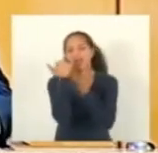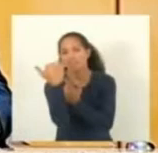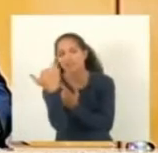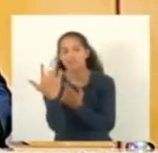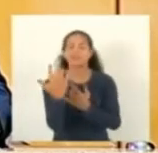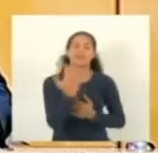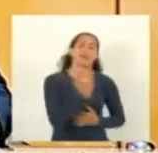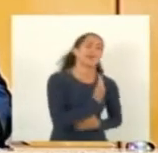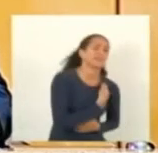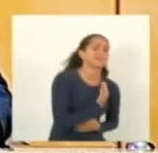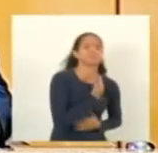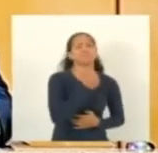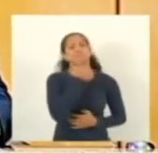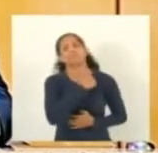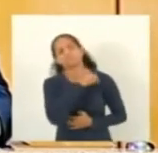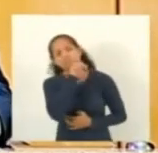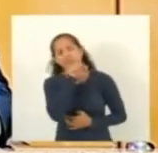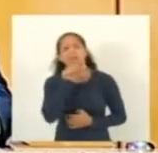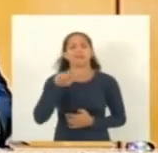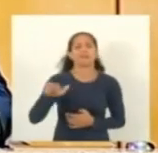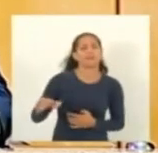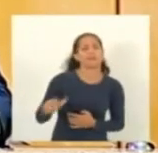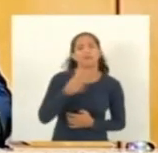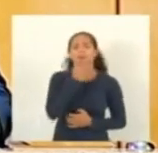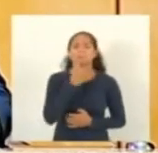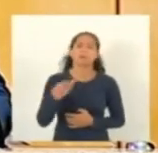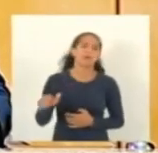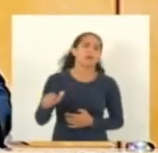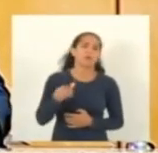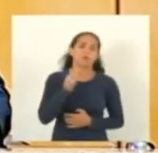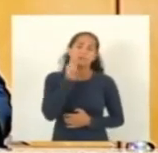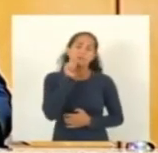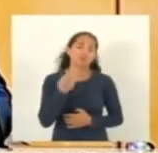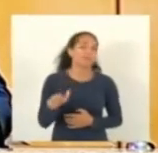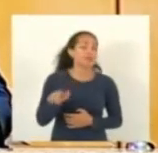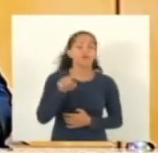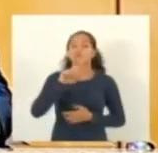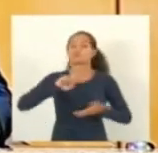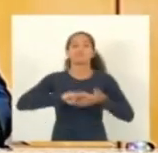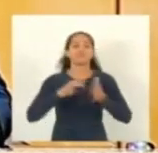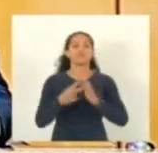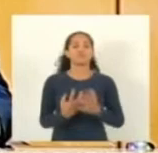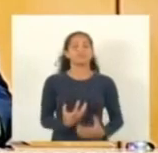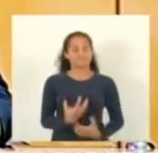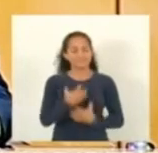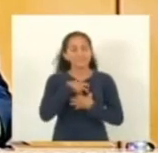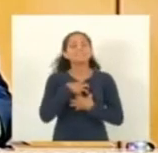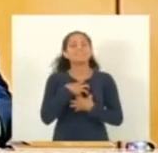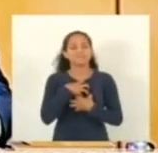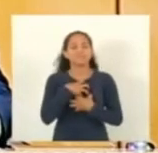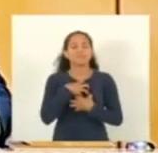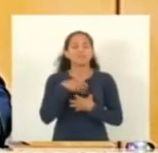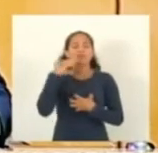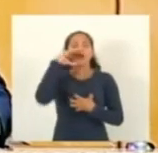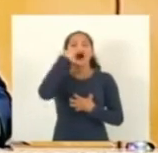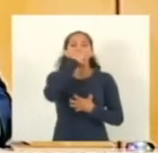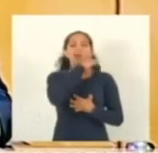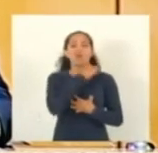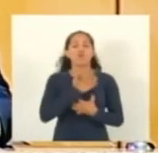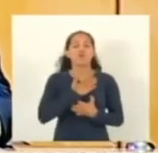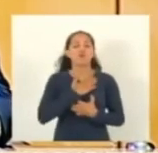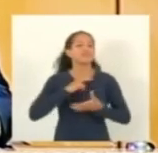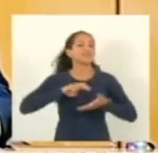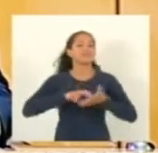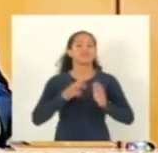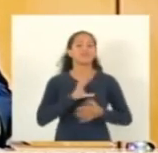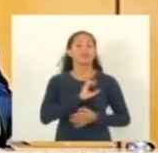no amigo no irmão na irmã ele expressa o sentimento e ele expressa o calor humano o sentimento de amor